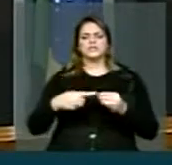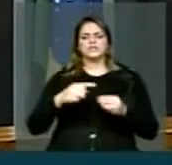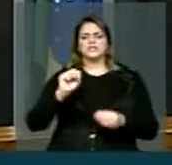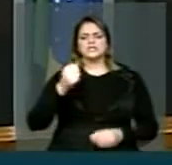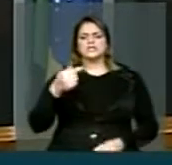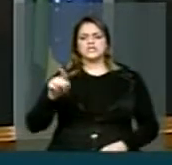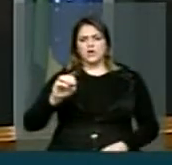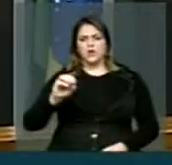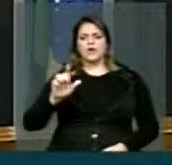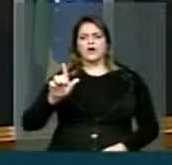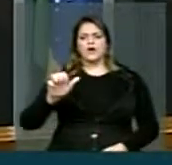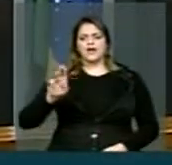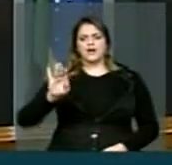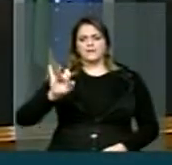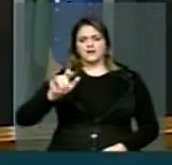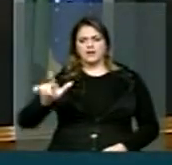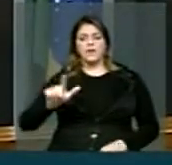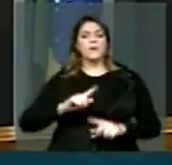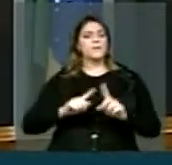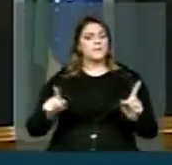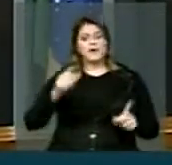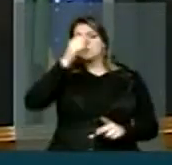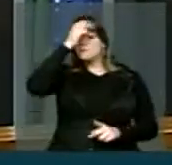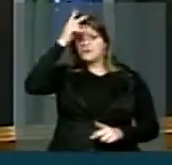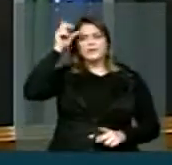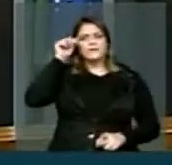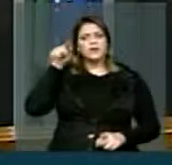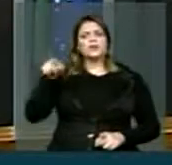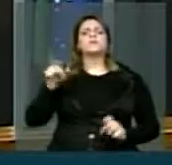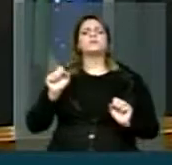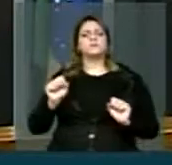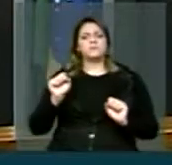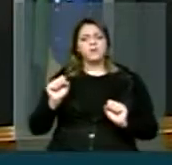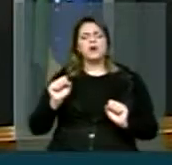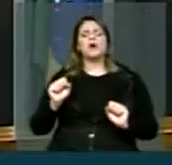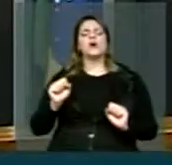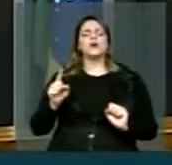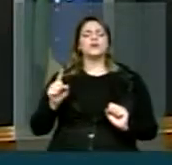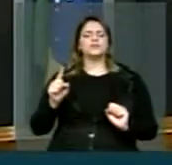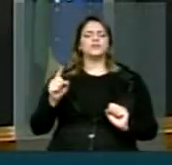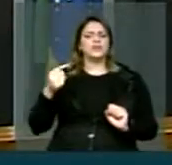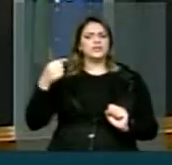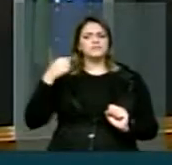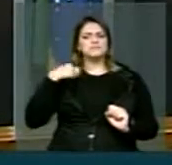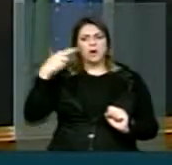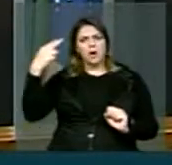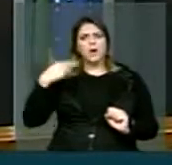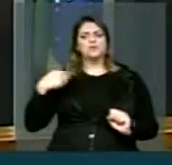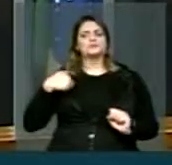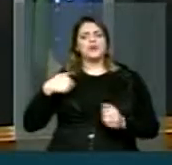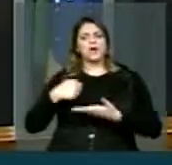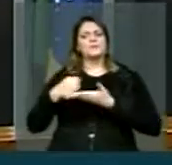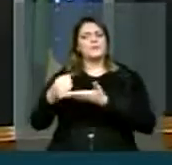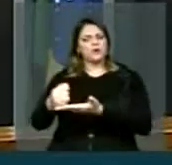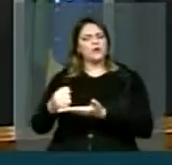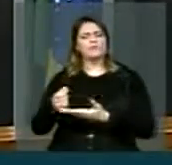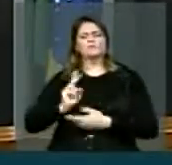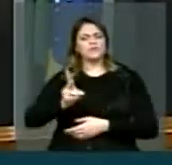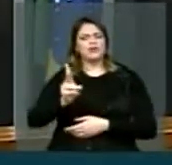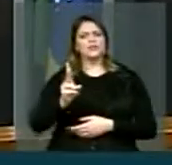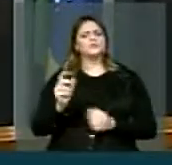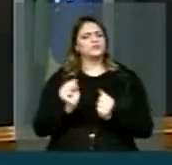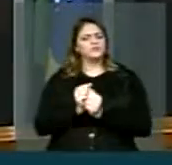prefeitos desses municípios podem contar com o deputado federal Manato, estarei presente, estarei do lado desses prefeitos para ajudar,